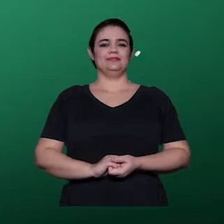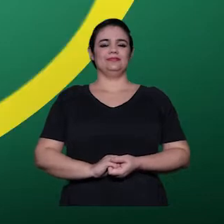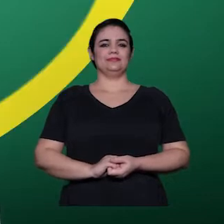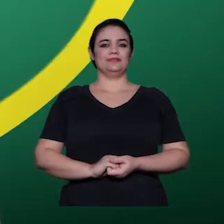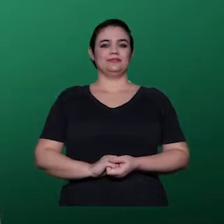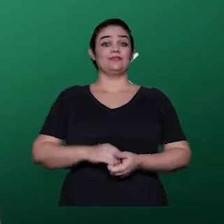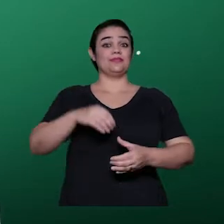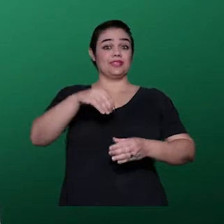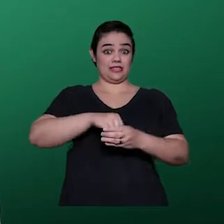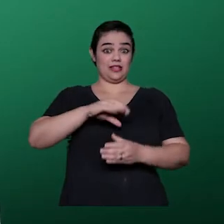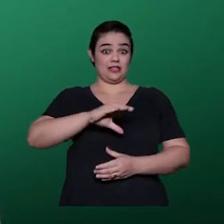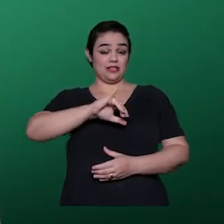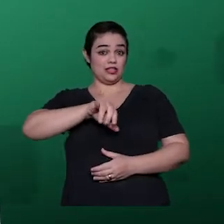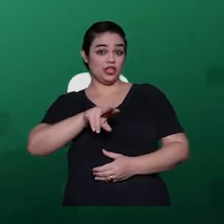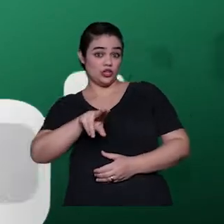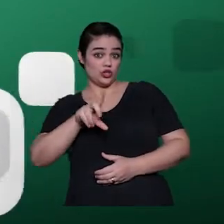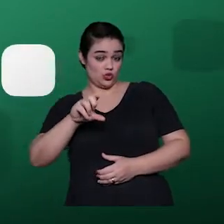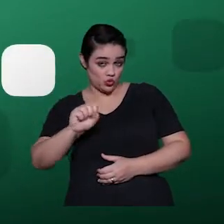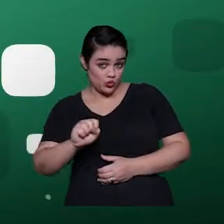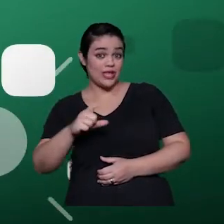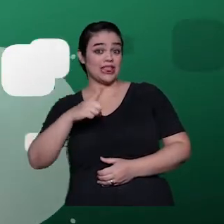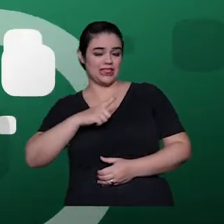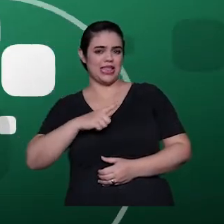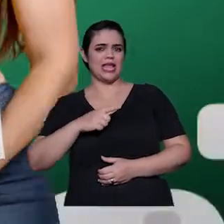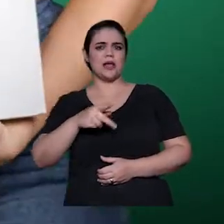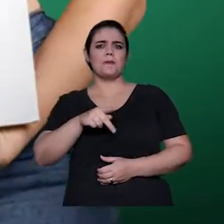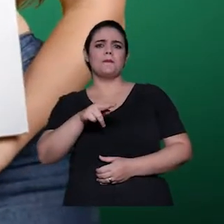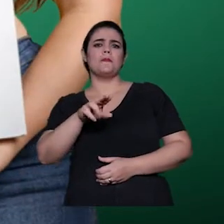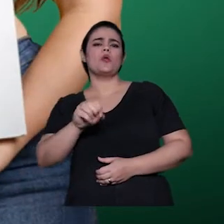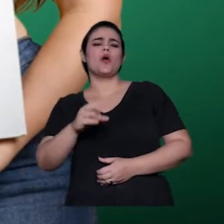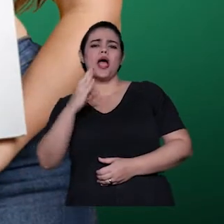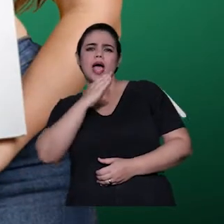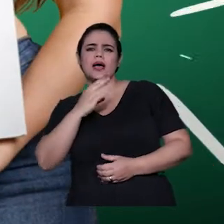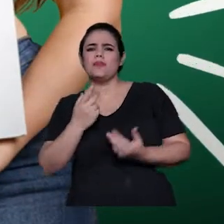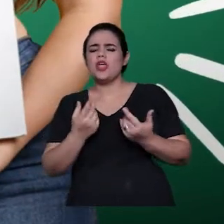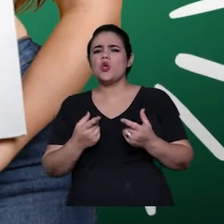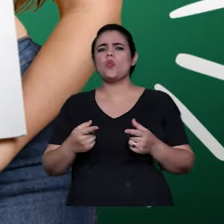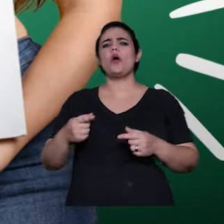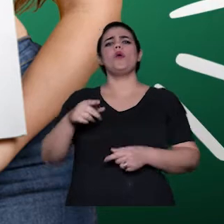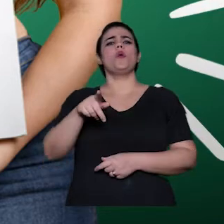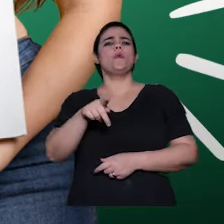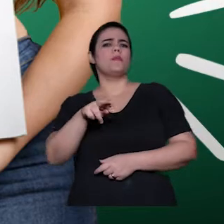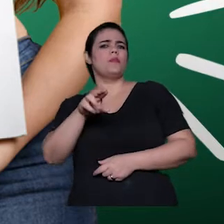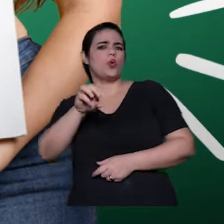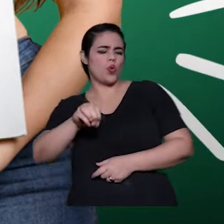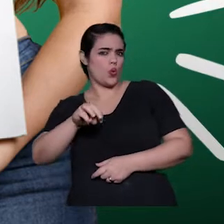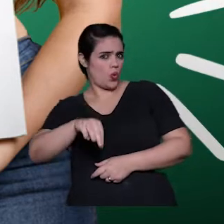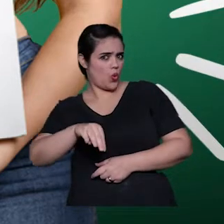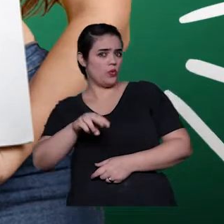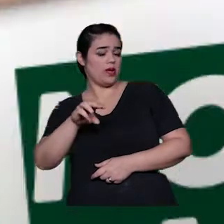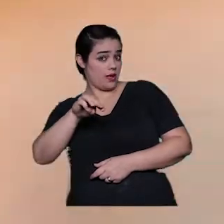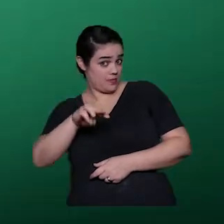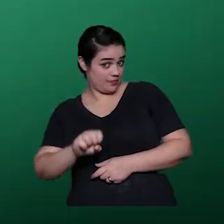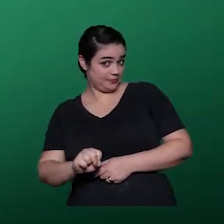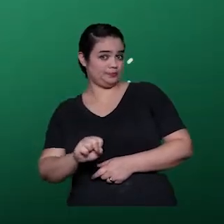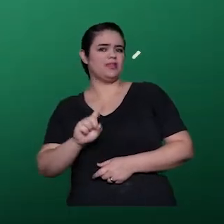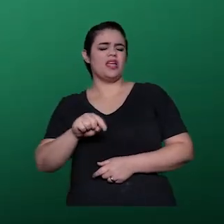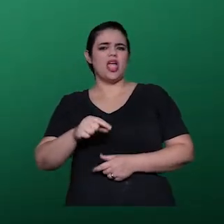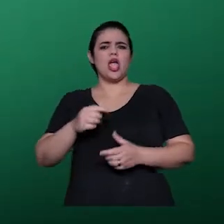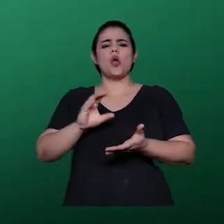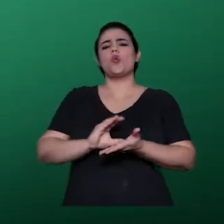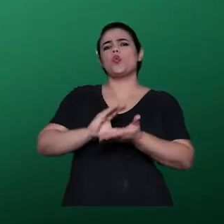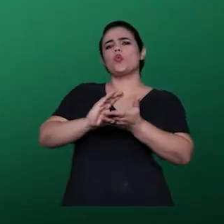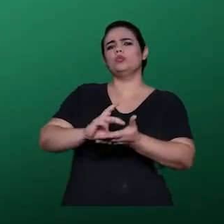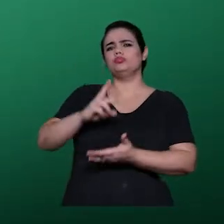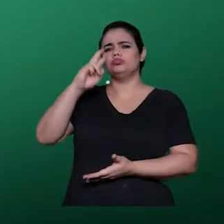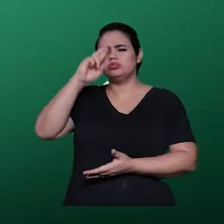No Cijus, agora tem Procon Expresso. Presta os mesmos serviços disponibilizados pelo Procon MS. É o Conselho